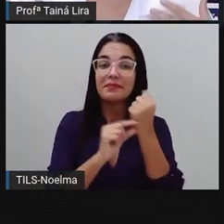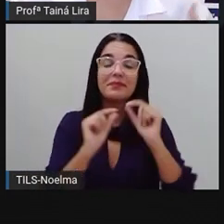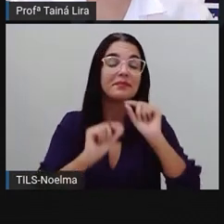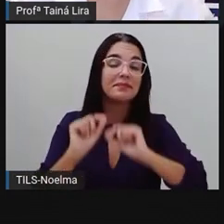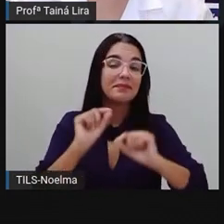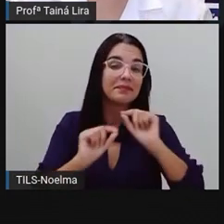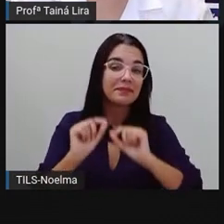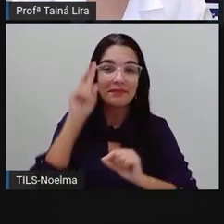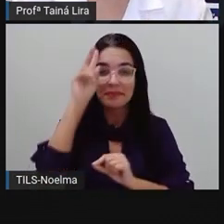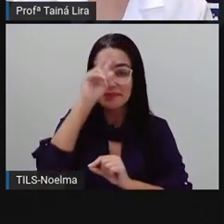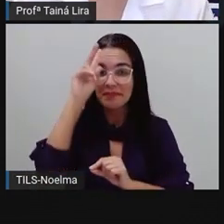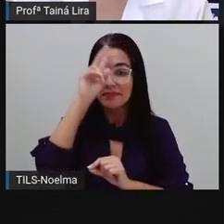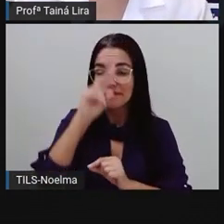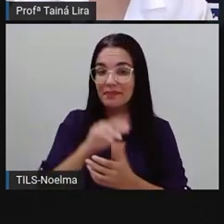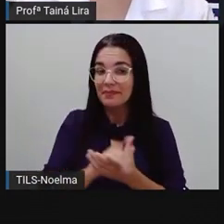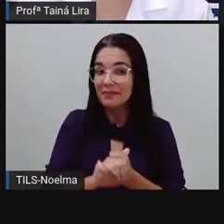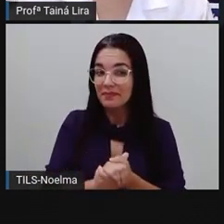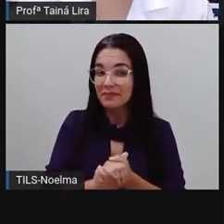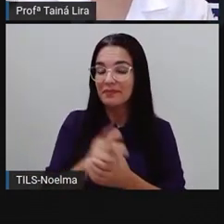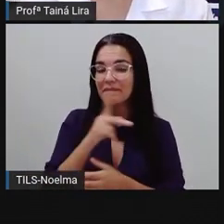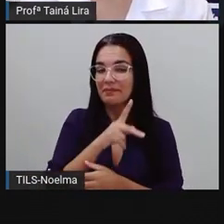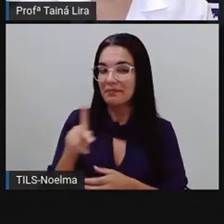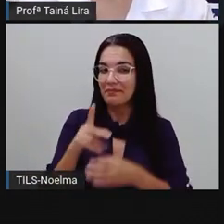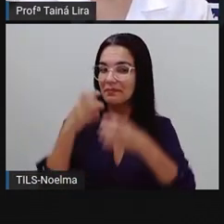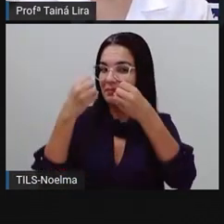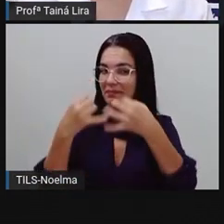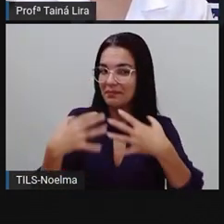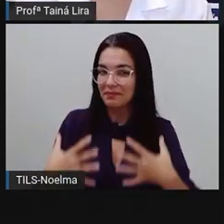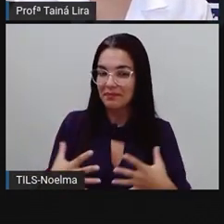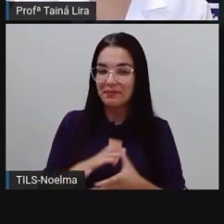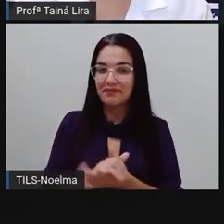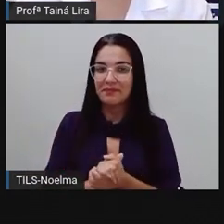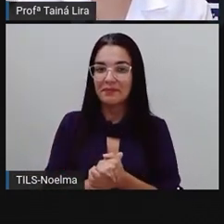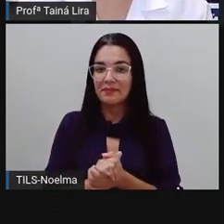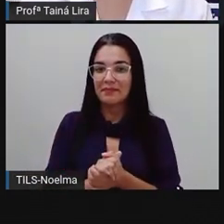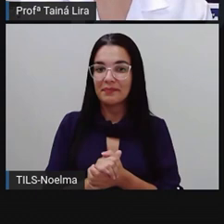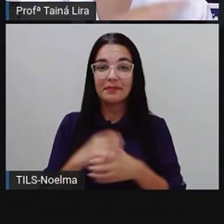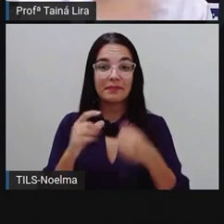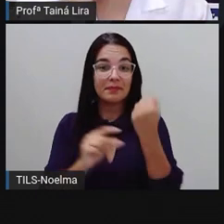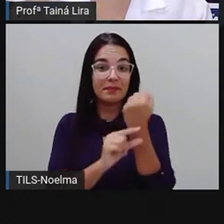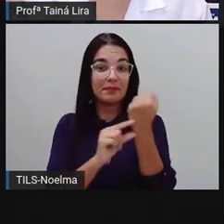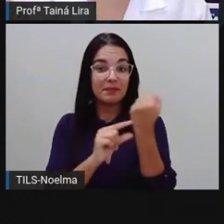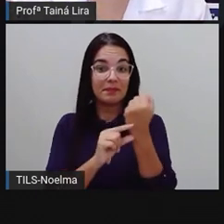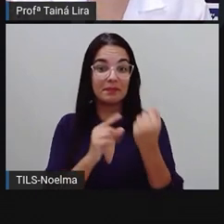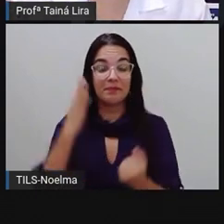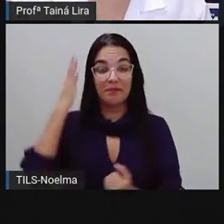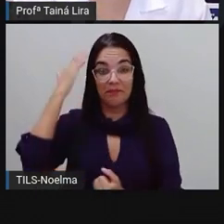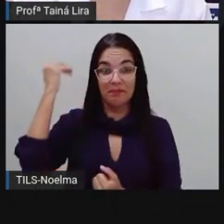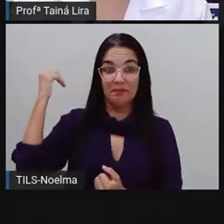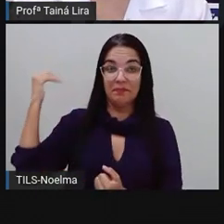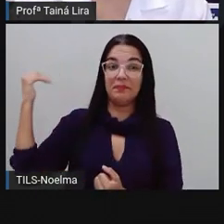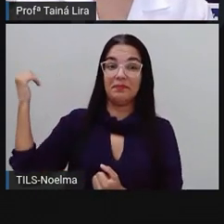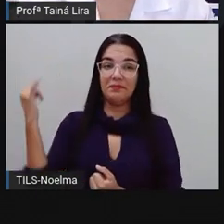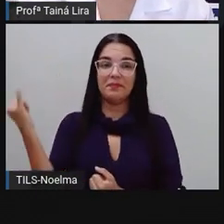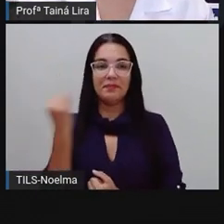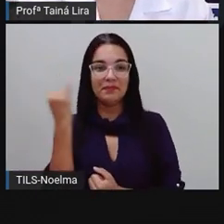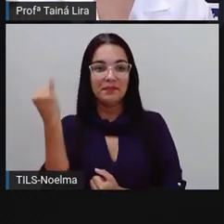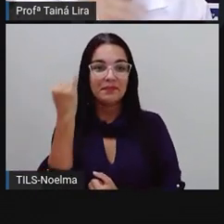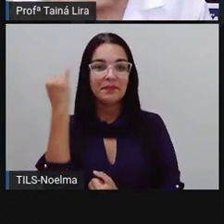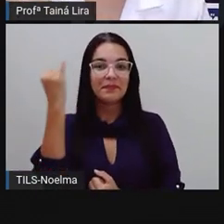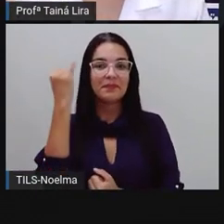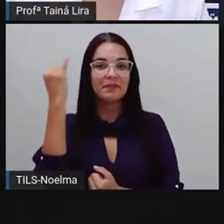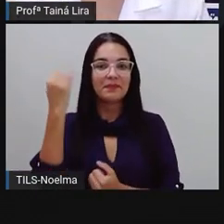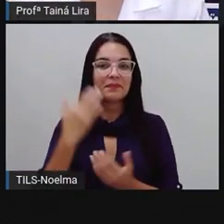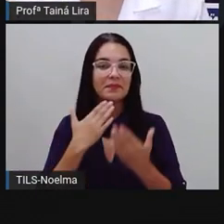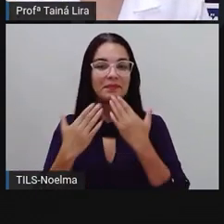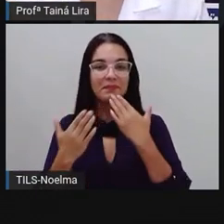Quem lembra? A Pró falou. Ele é um autor aí muito importante, né, nessa